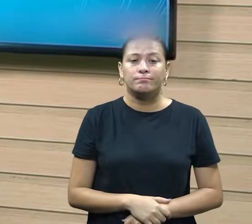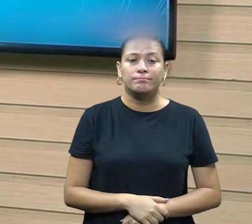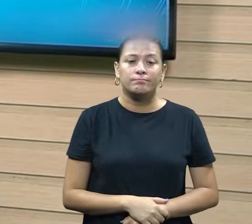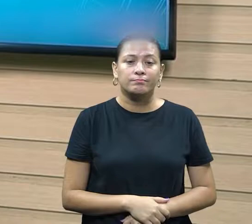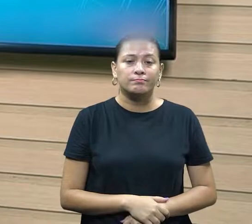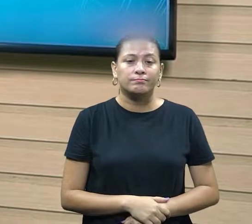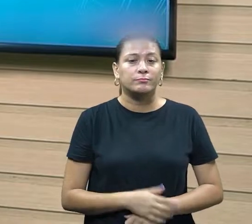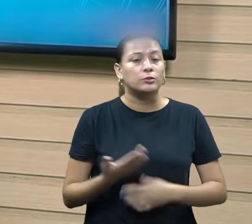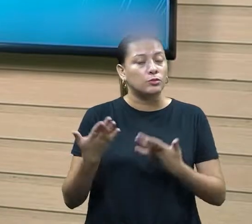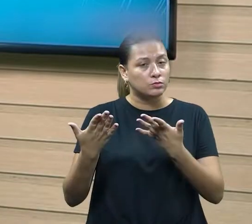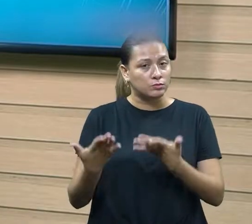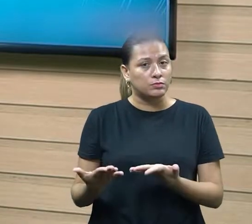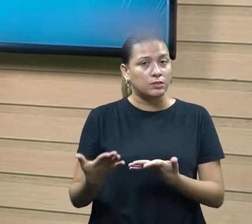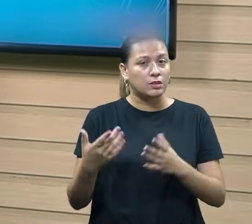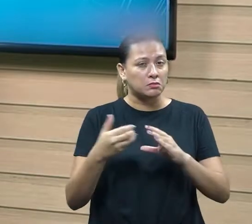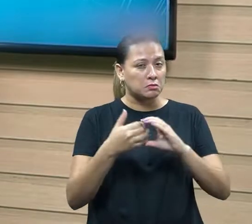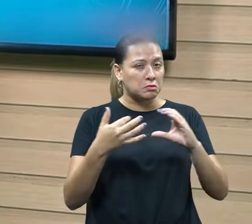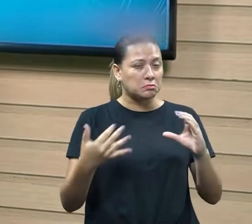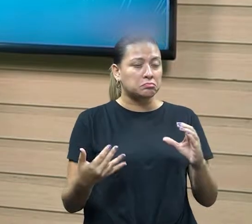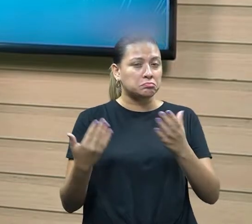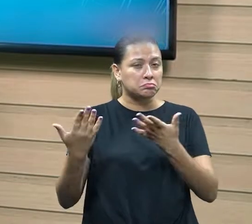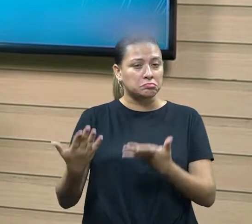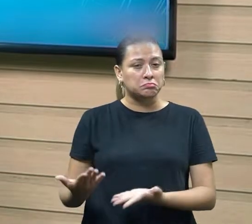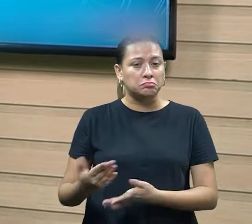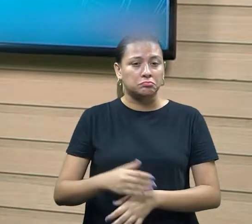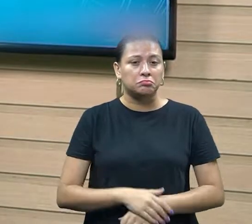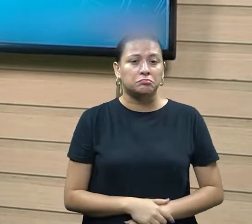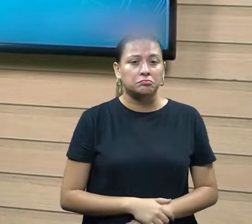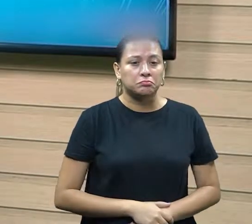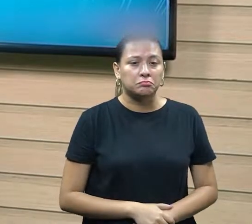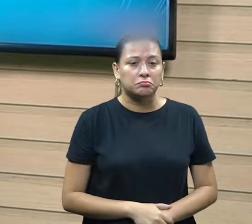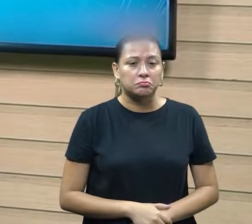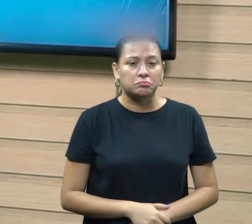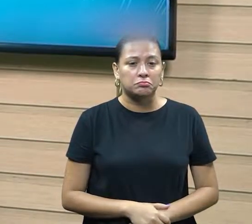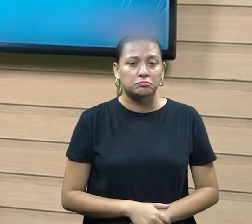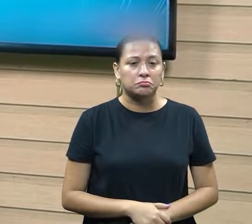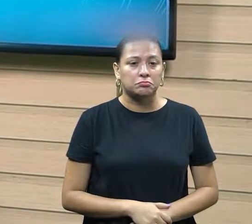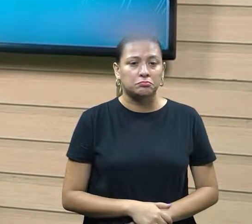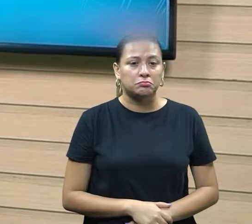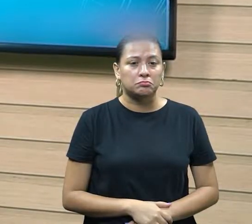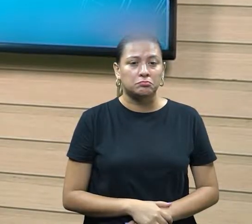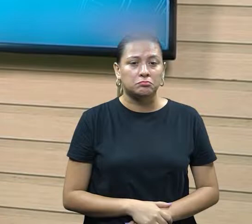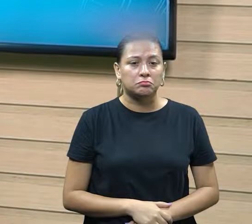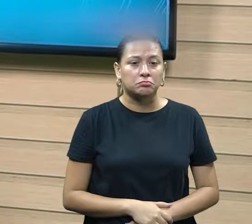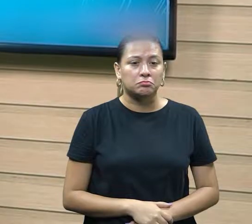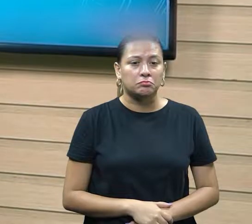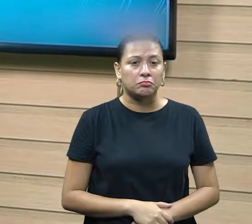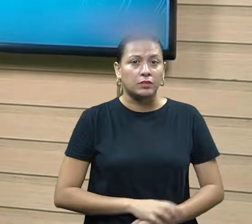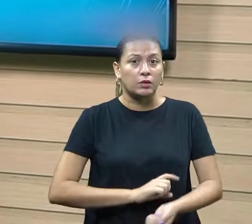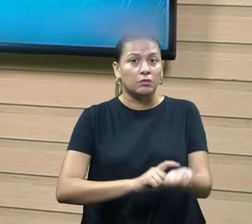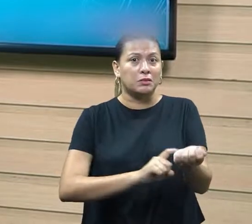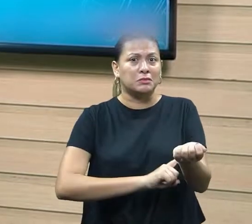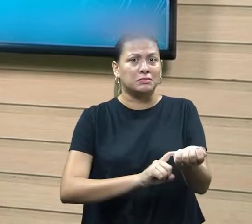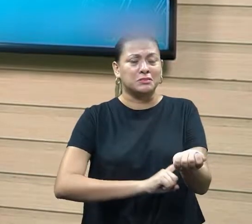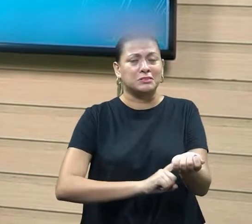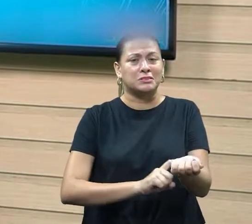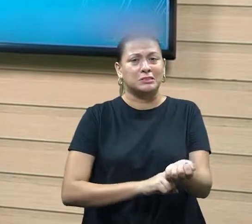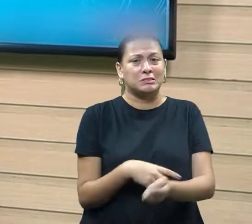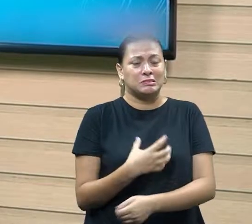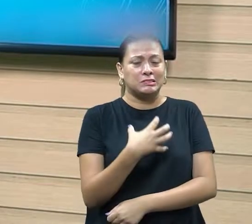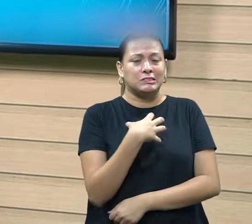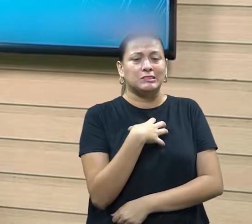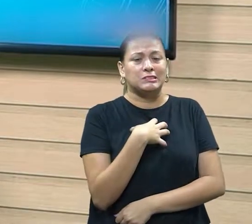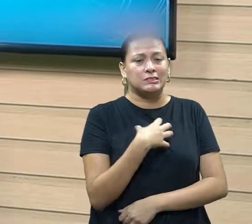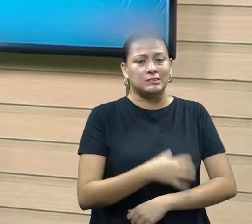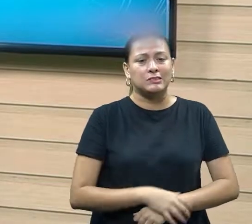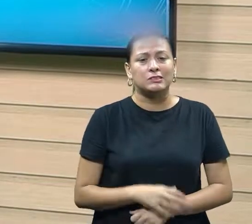quando o negociador, ele tem essa característica aqui, acaba a situação, acaba sendo um pouco até, tem uma tensão aí, né? E aí, nós